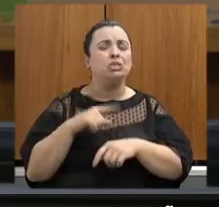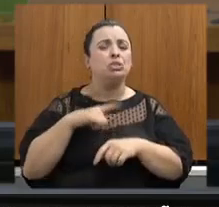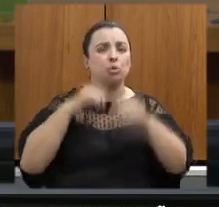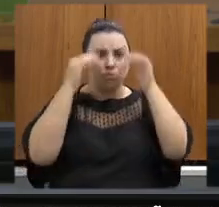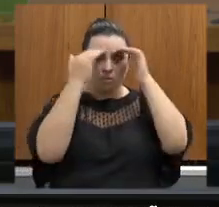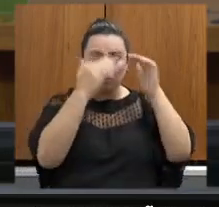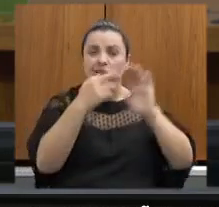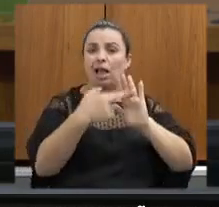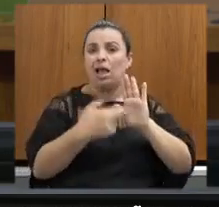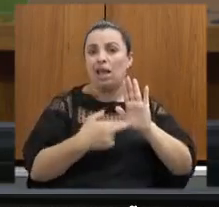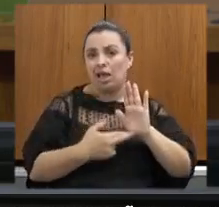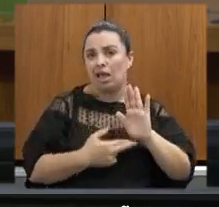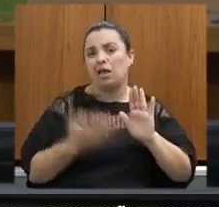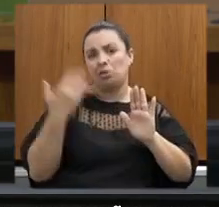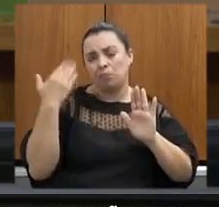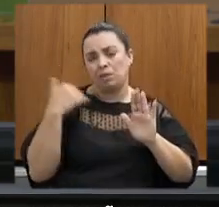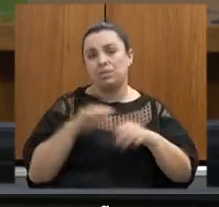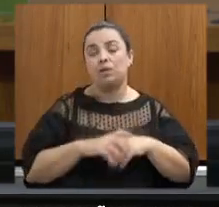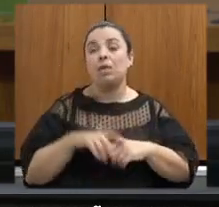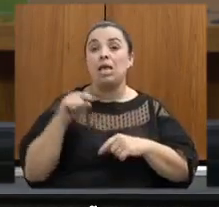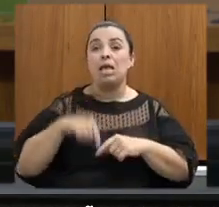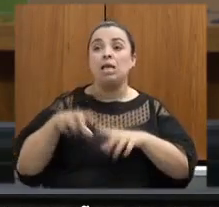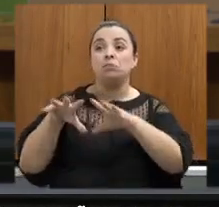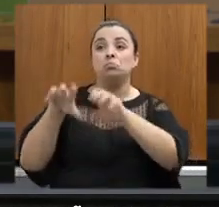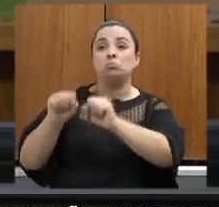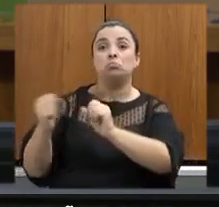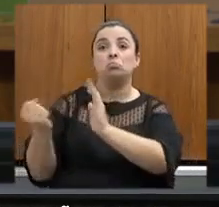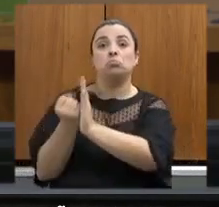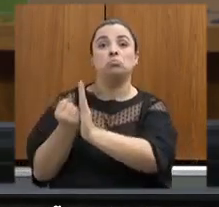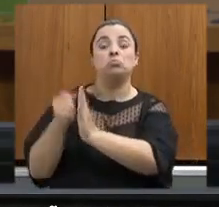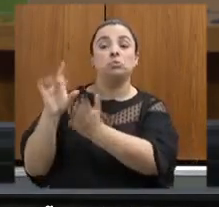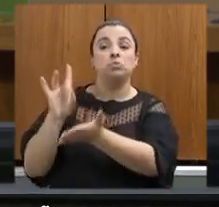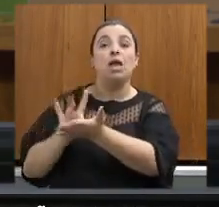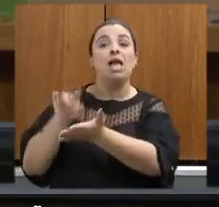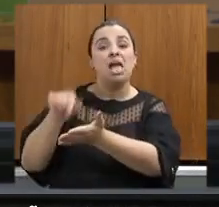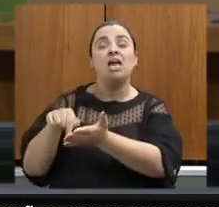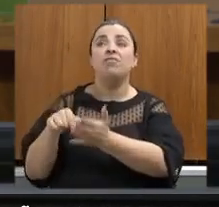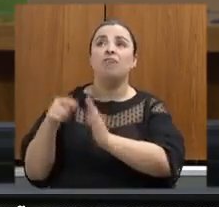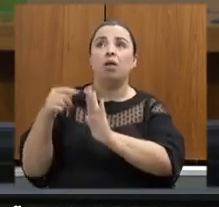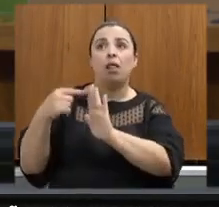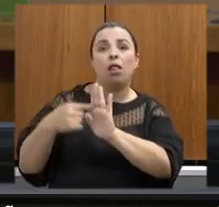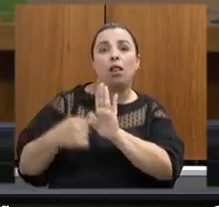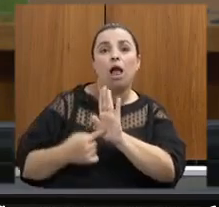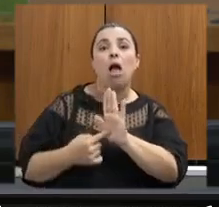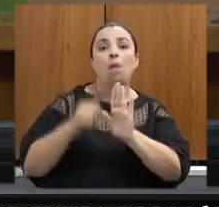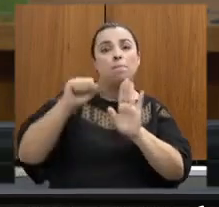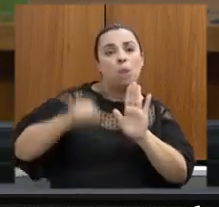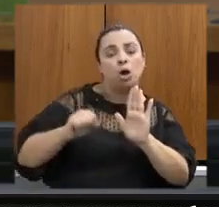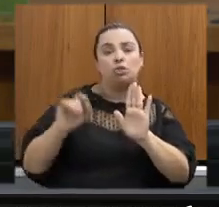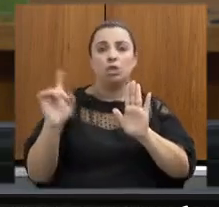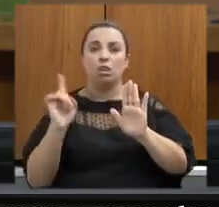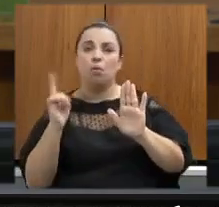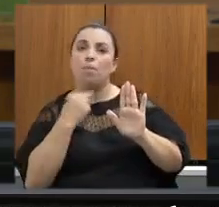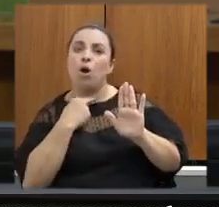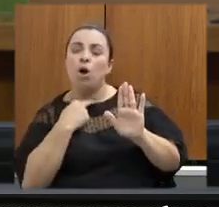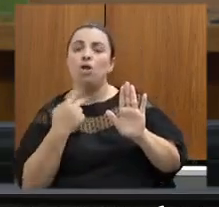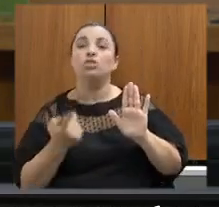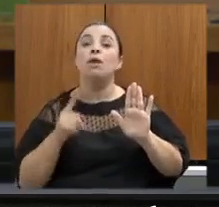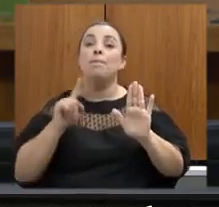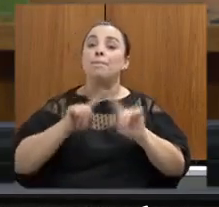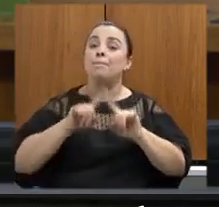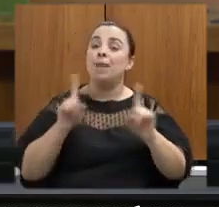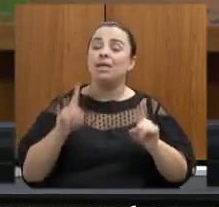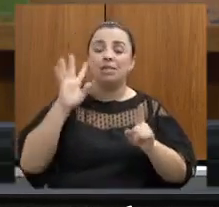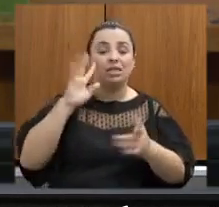o tombamento de fato vai determinar o que pode e o que não pode na Serra do Curral e obviamente a decisão de novo será democrática